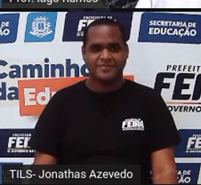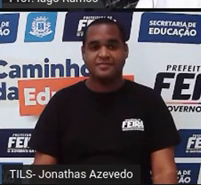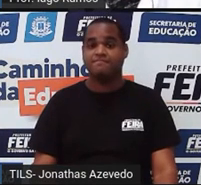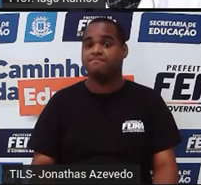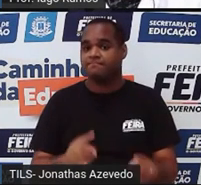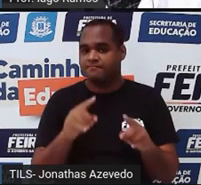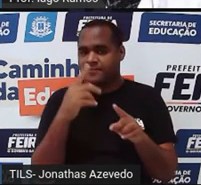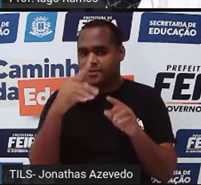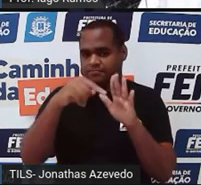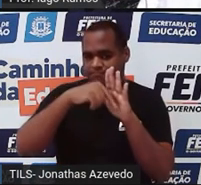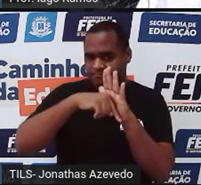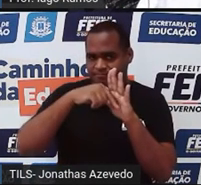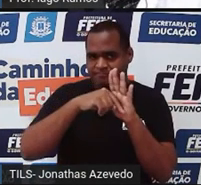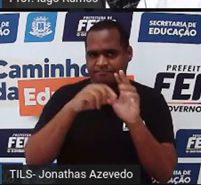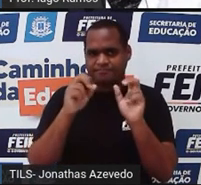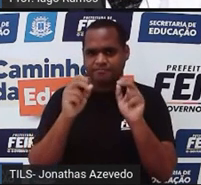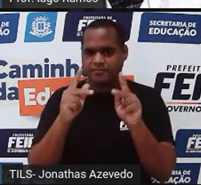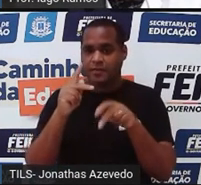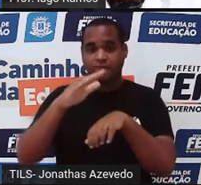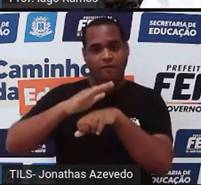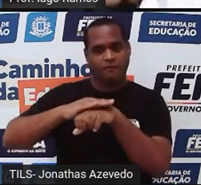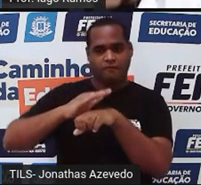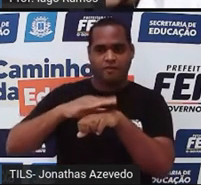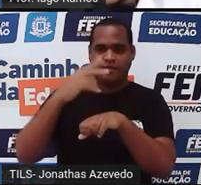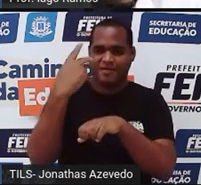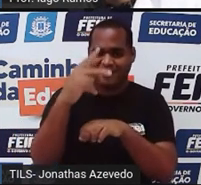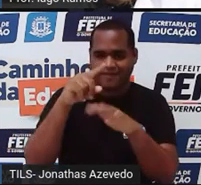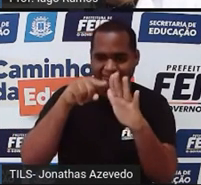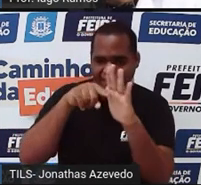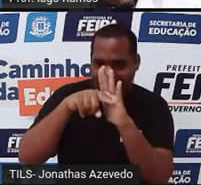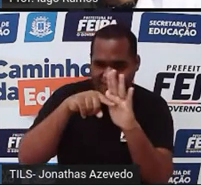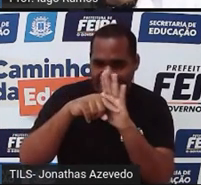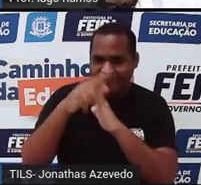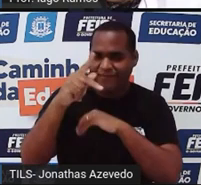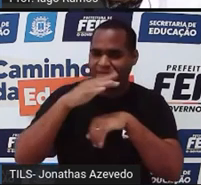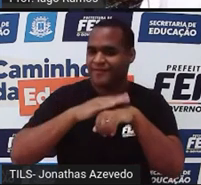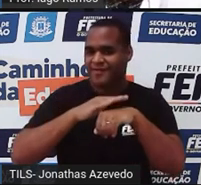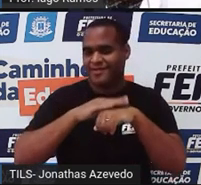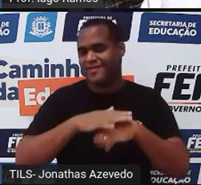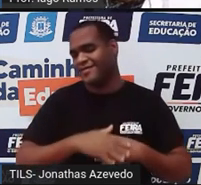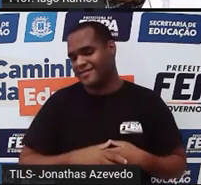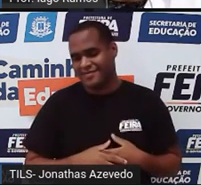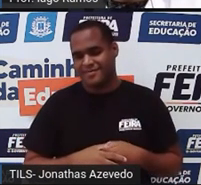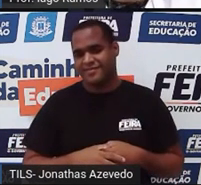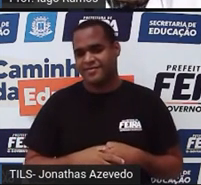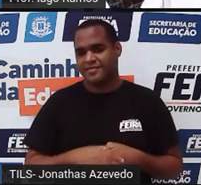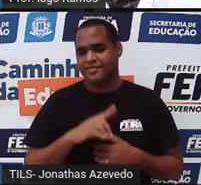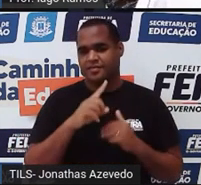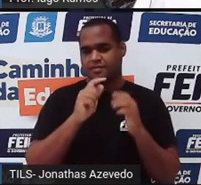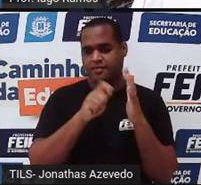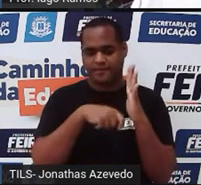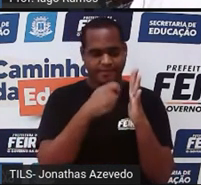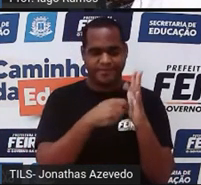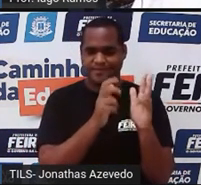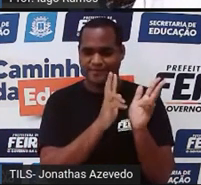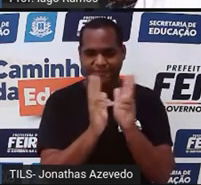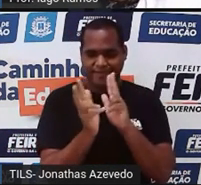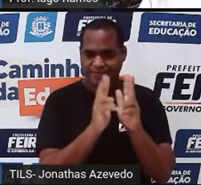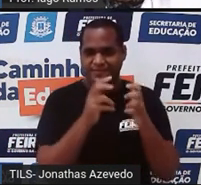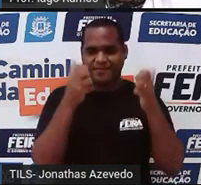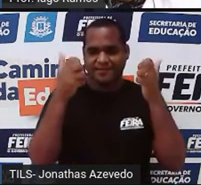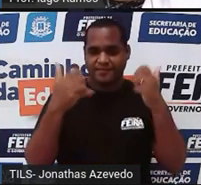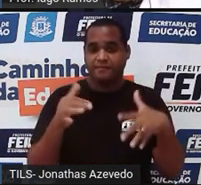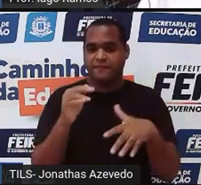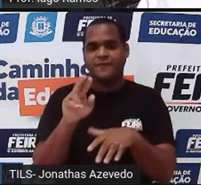nos avaliar, aliás, você avaliar você mesmo, como? Grave um áudio, né? Grave um áudio aí